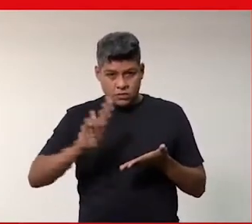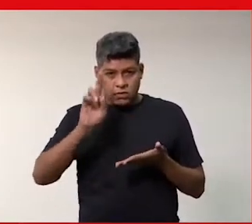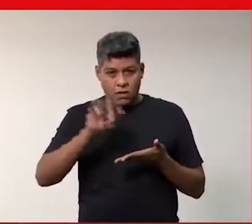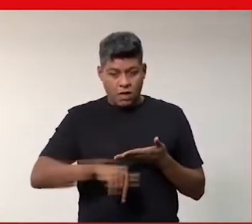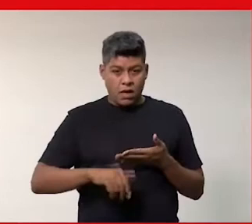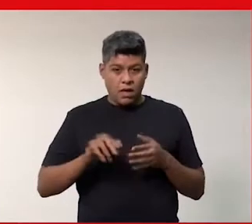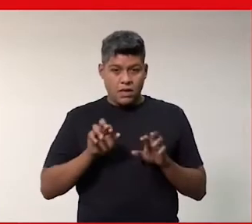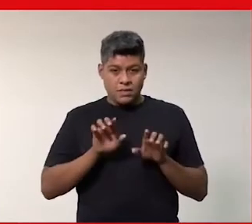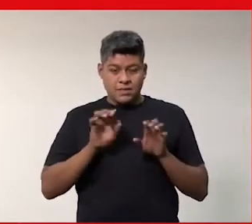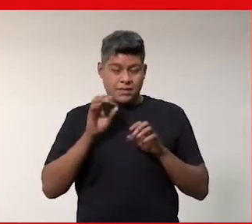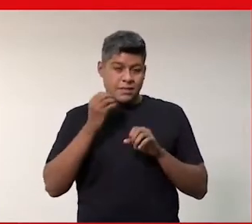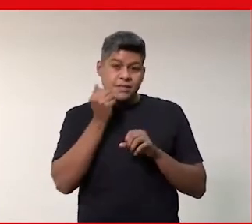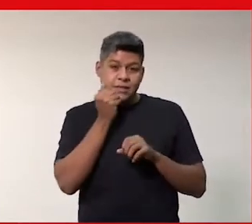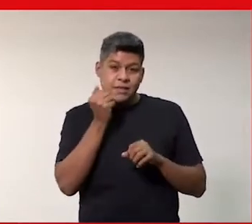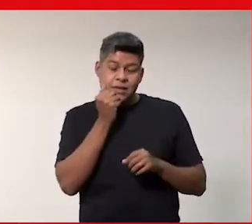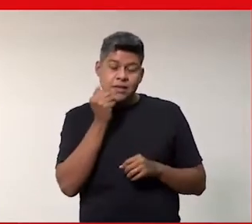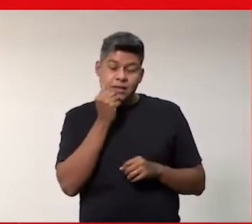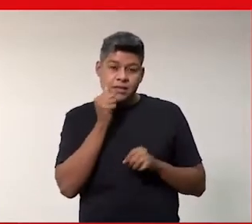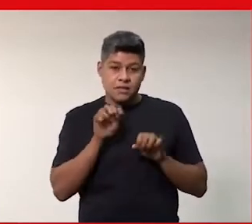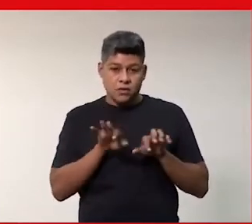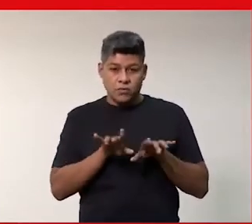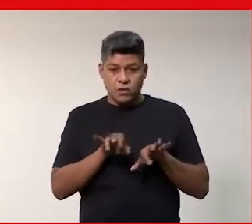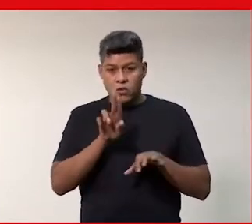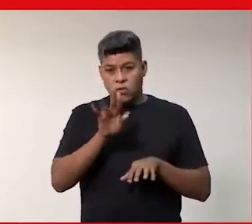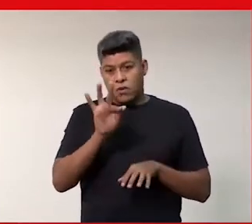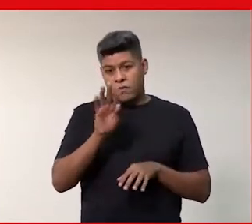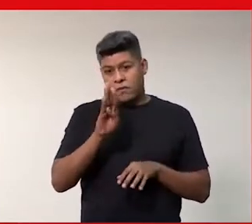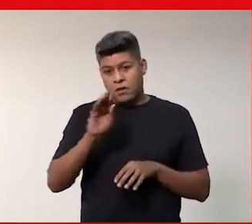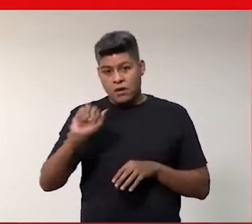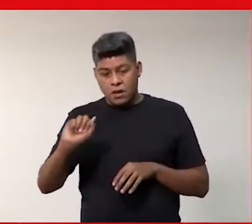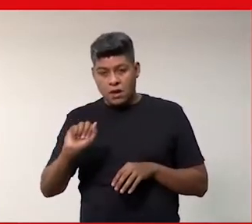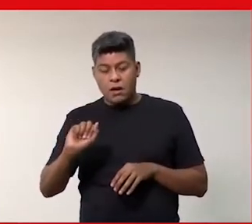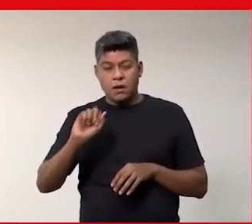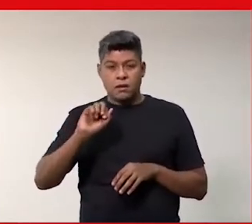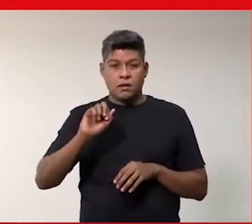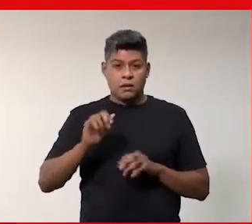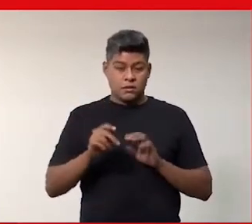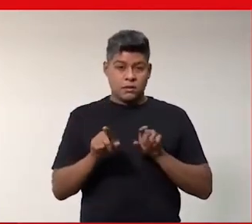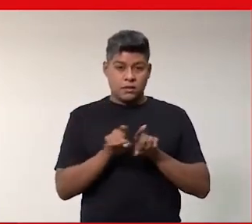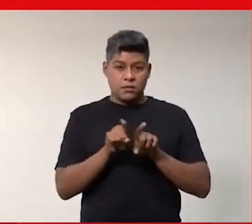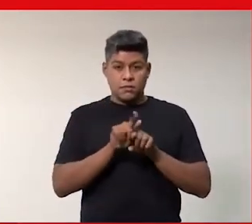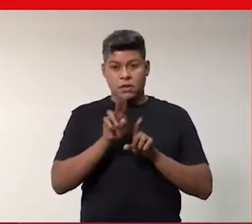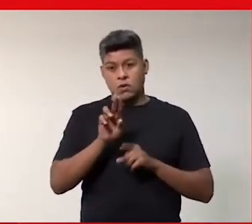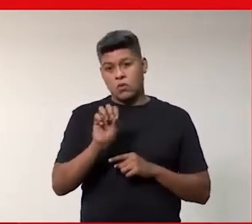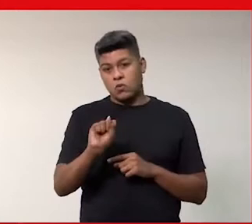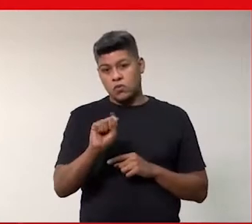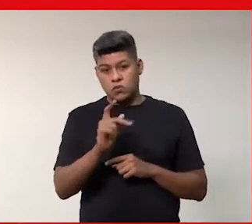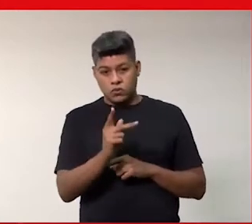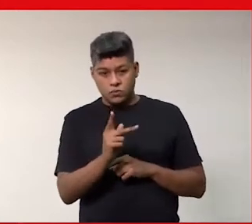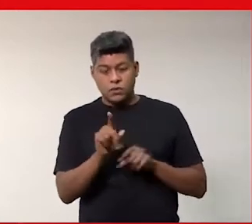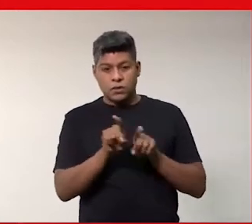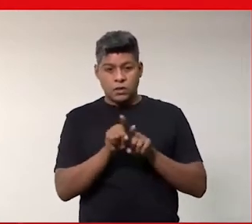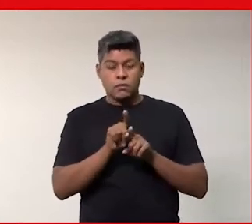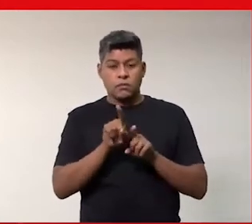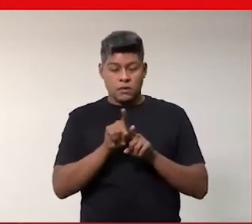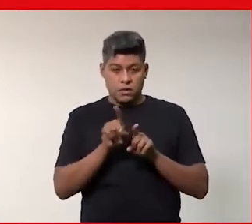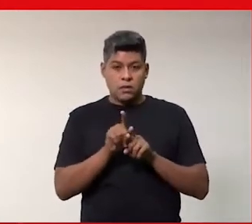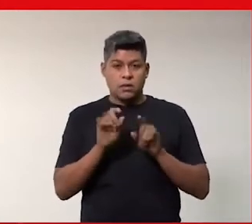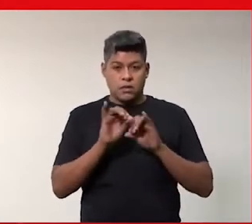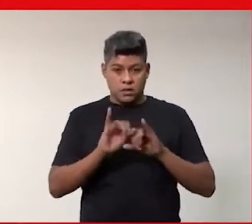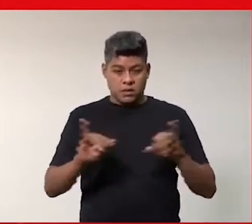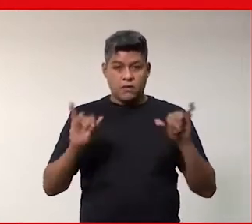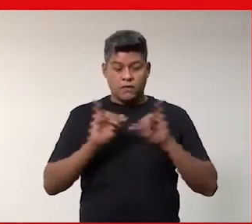Computação pela UFPA, mestre em Ciência da Computação pela USP e doutora em Informática pela PUC do Rio de